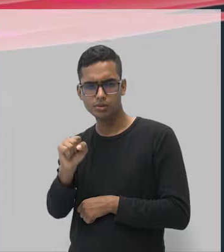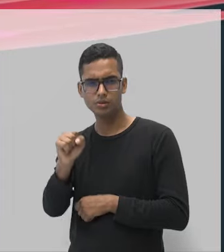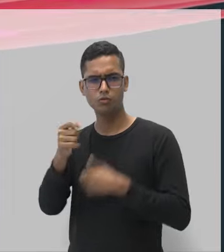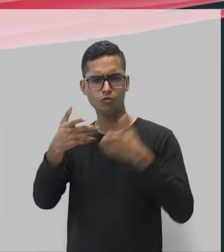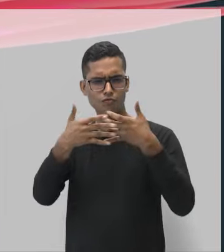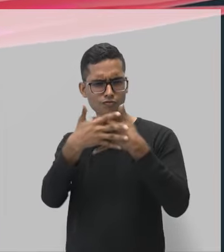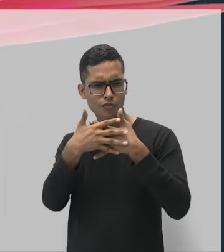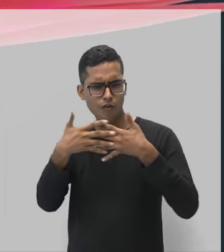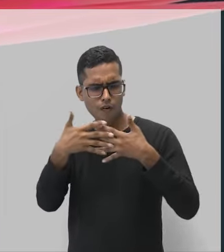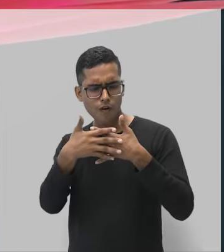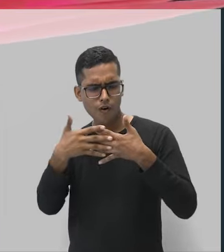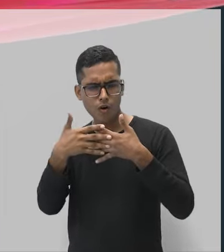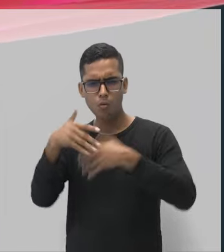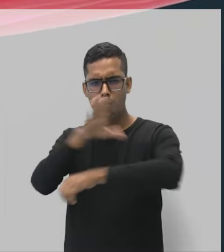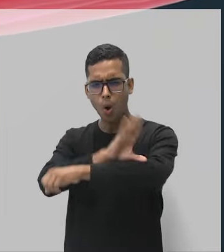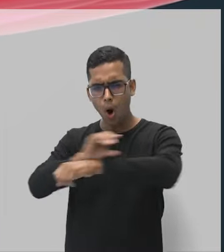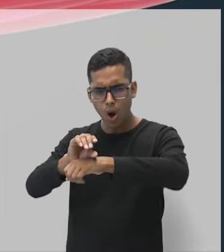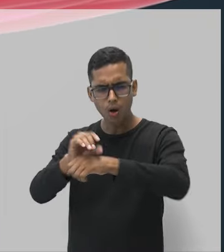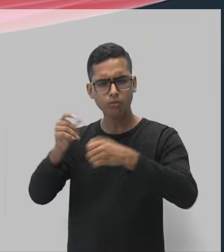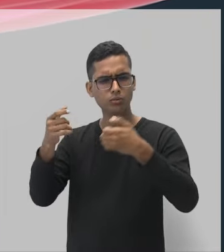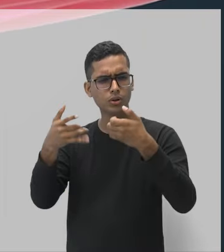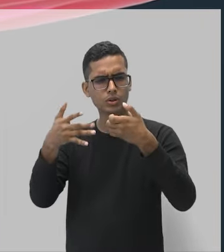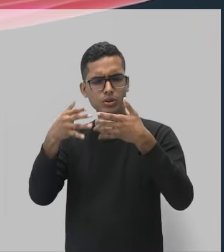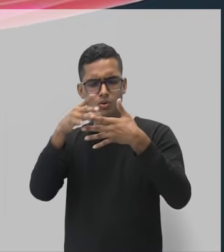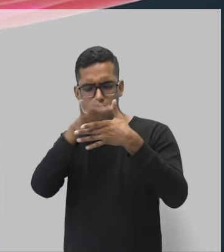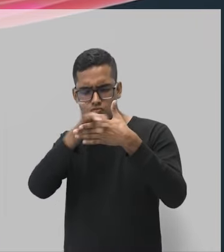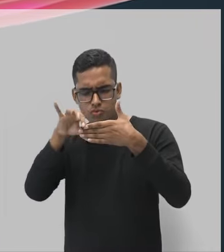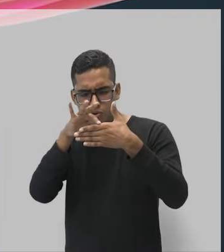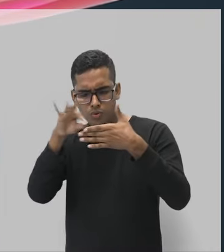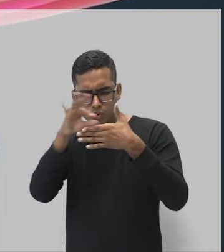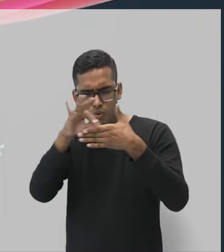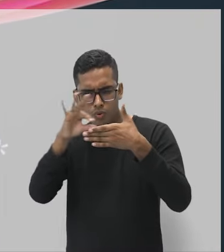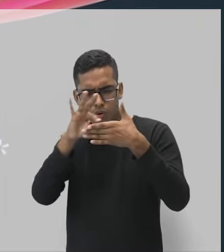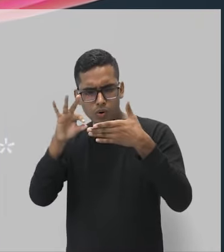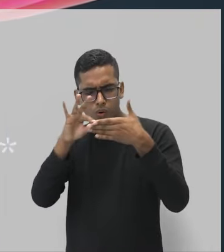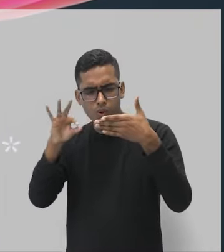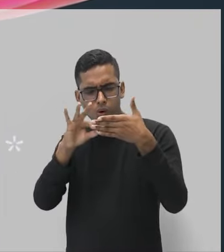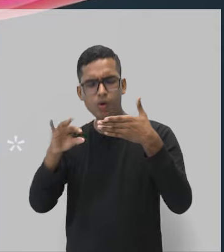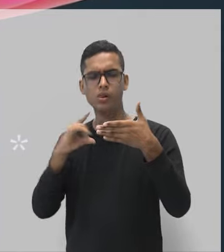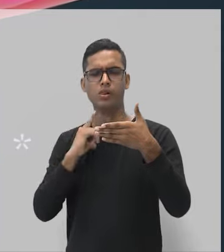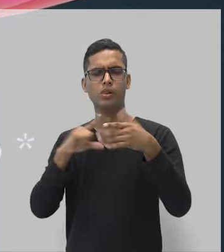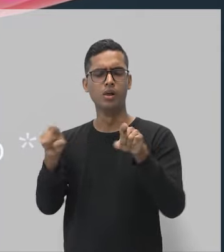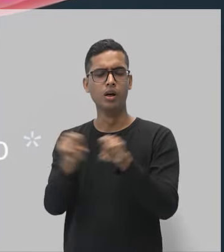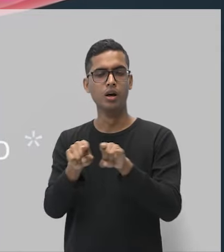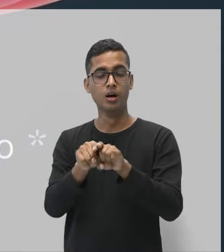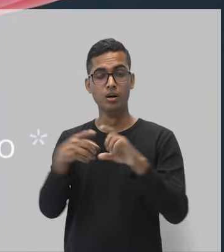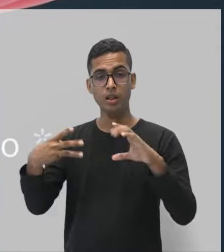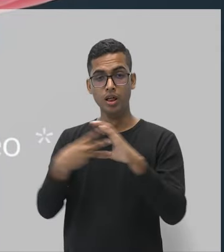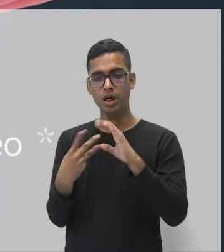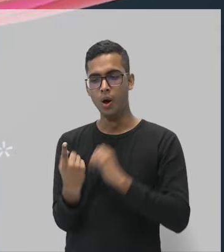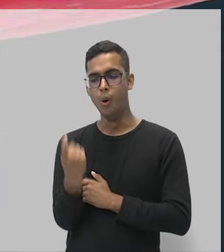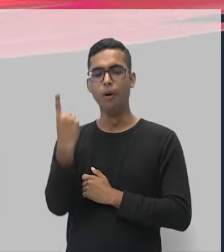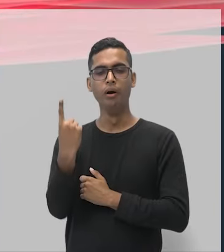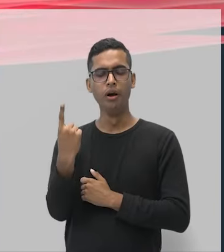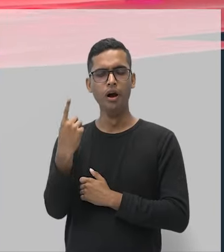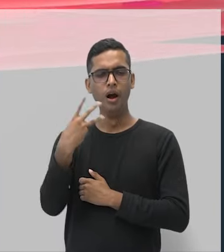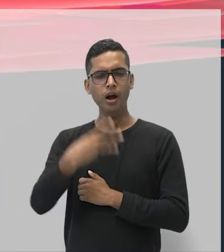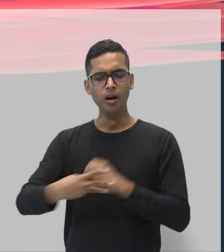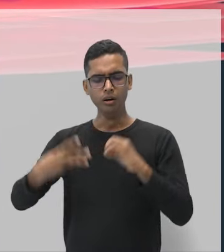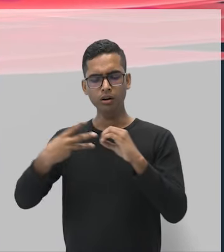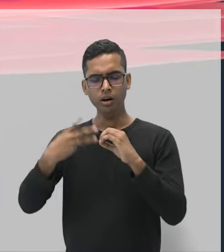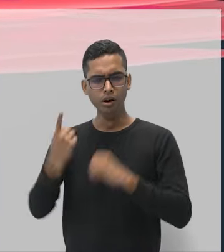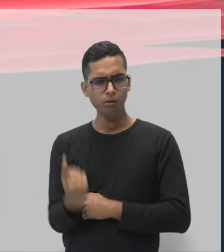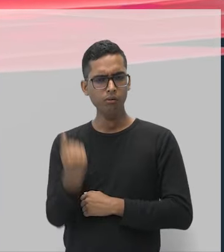fibras musculares. Você vê que ela é unicelular, ou seja, só tem